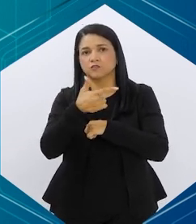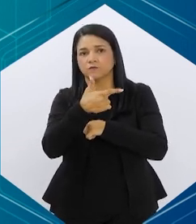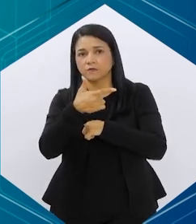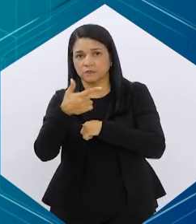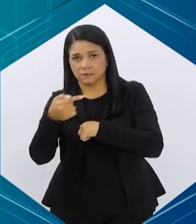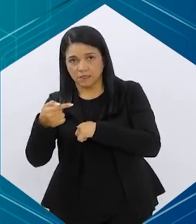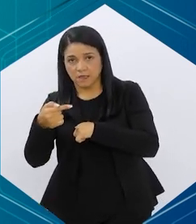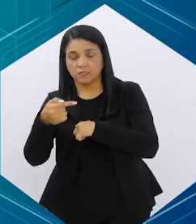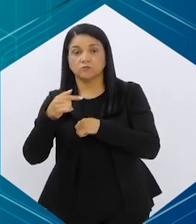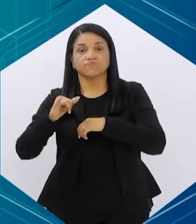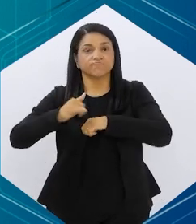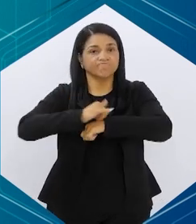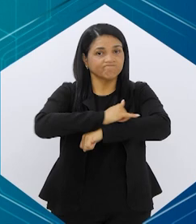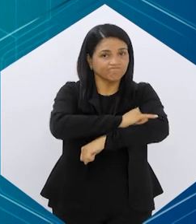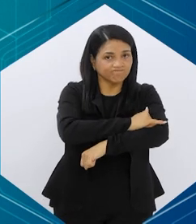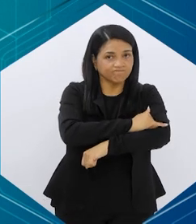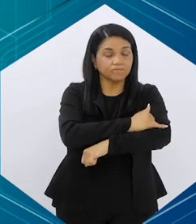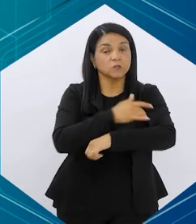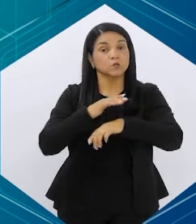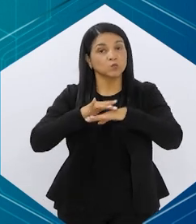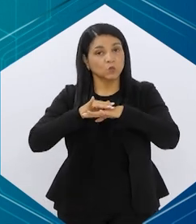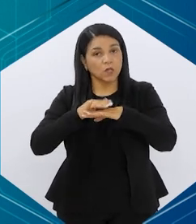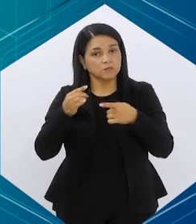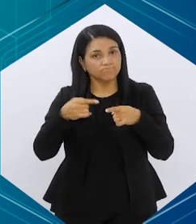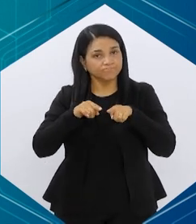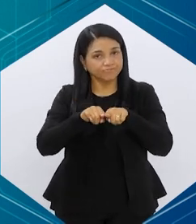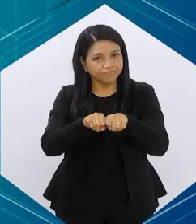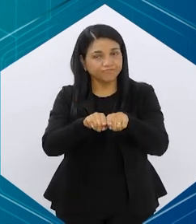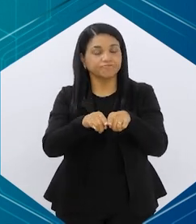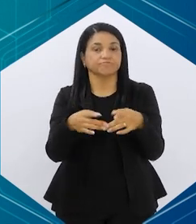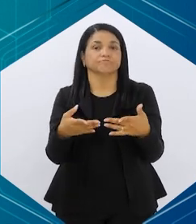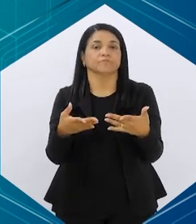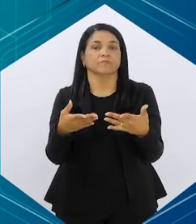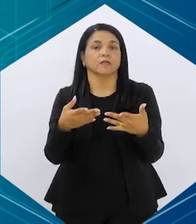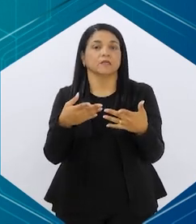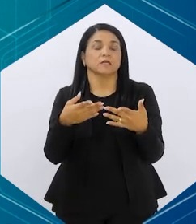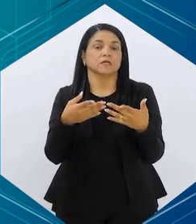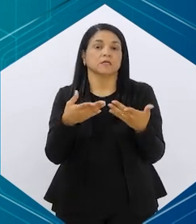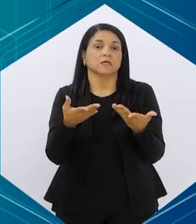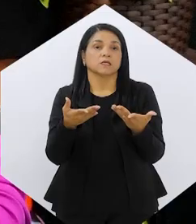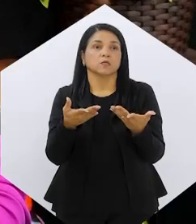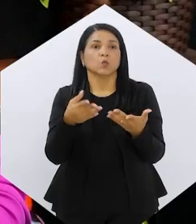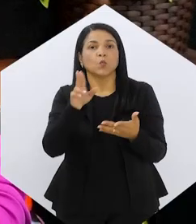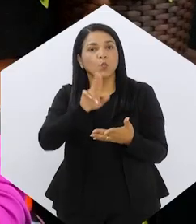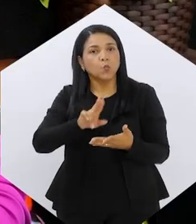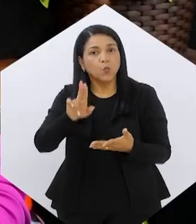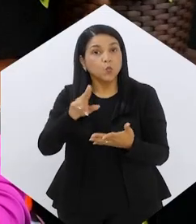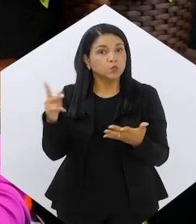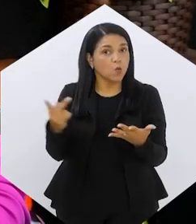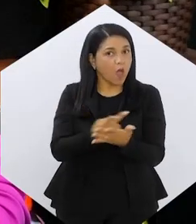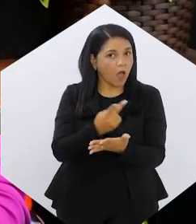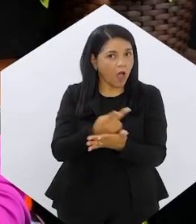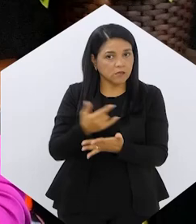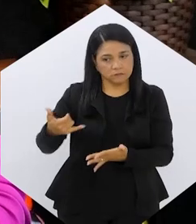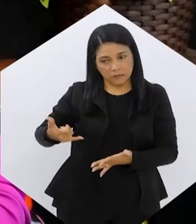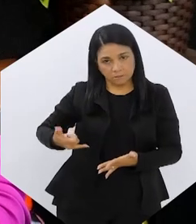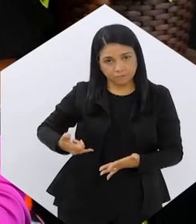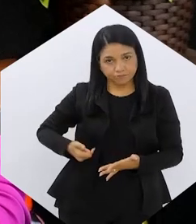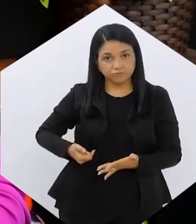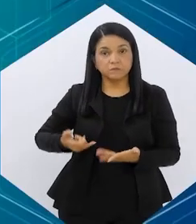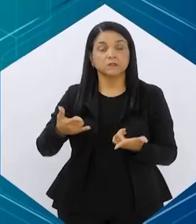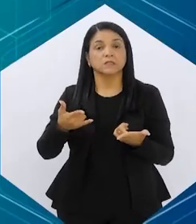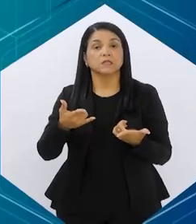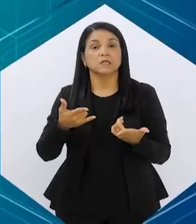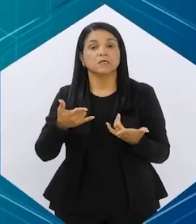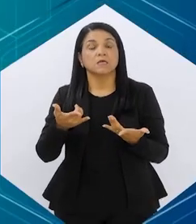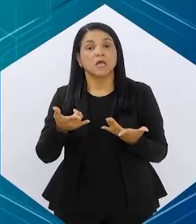comorbidades, Então, são pacientes com doença, obesidade, né? Depois a gente fala do uso errado da medicação, né?